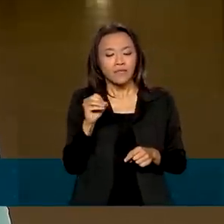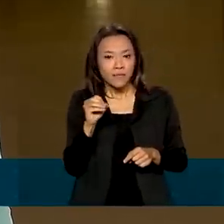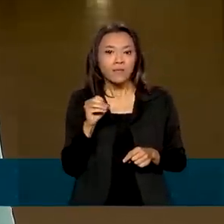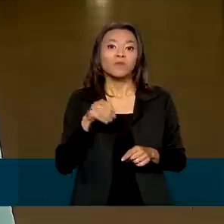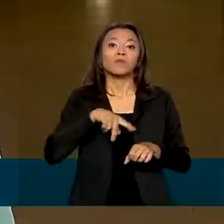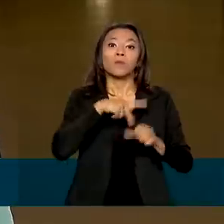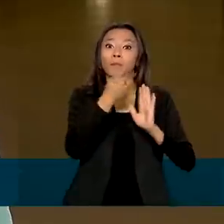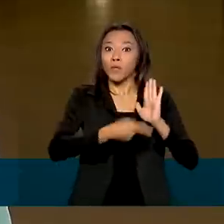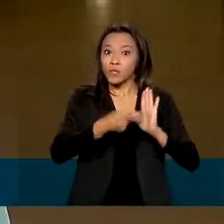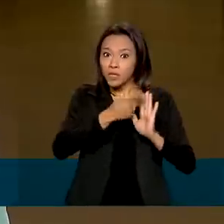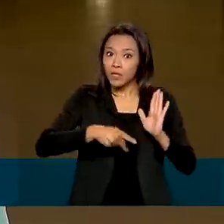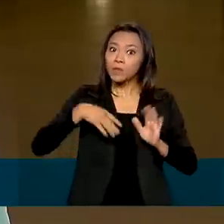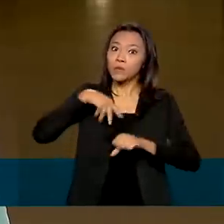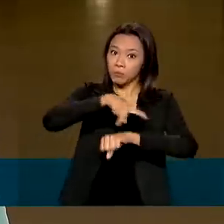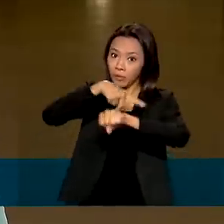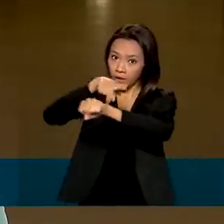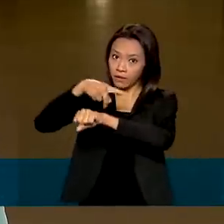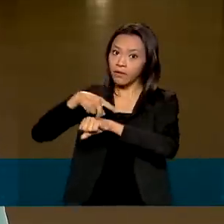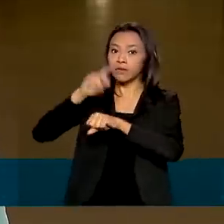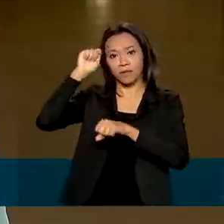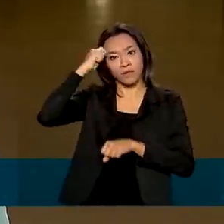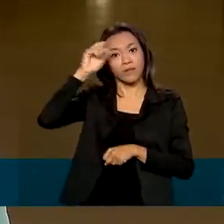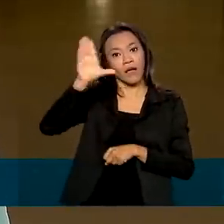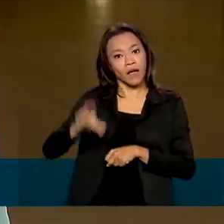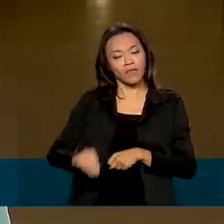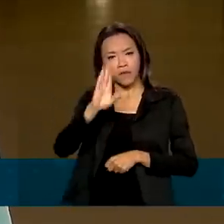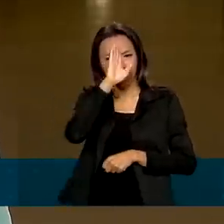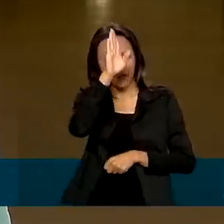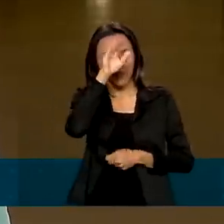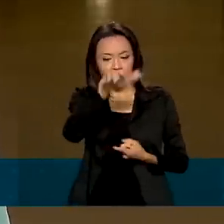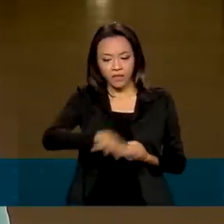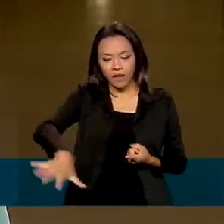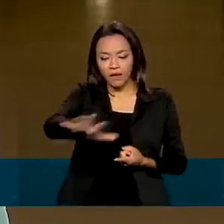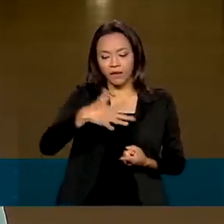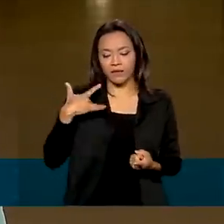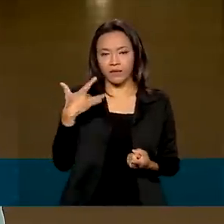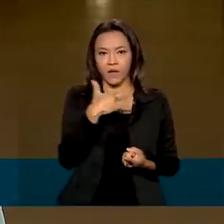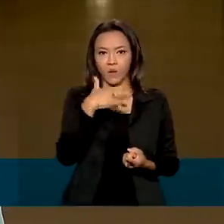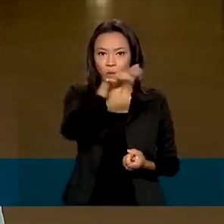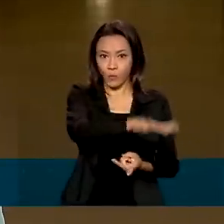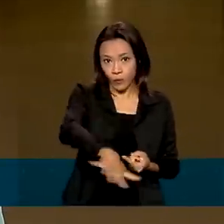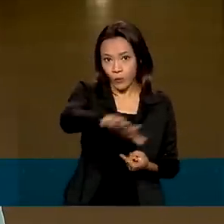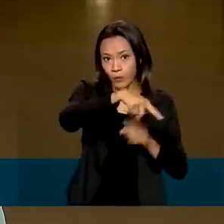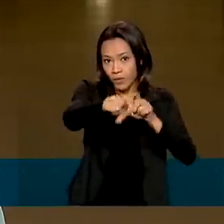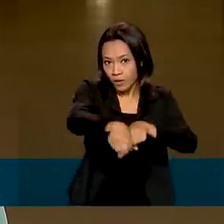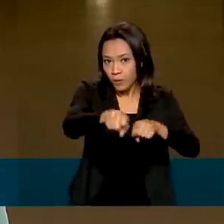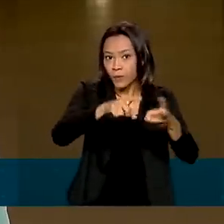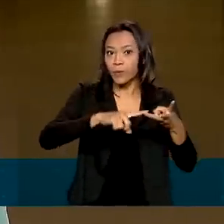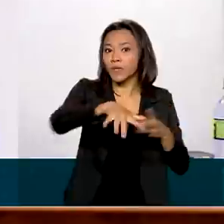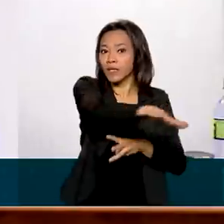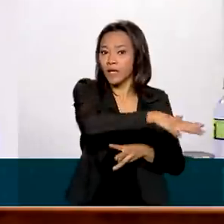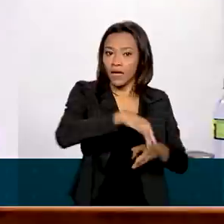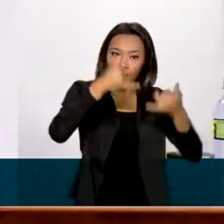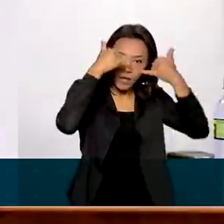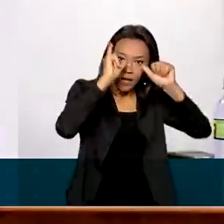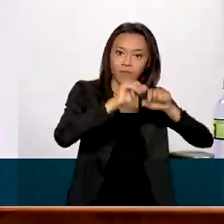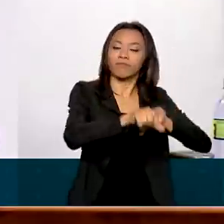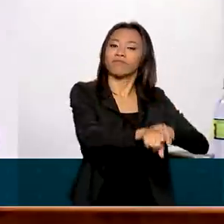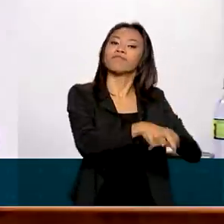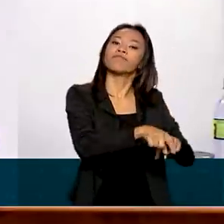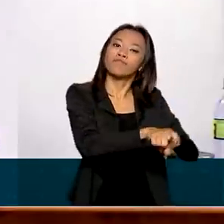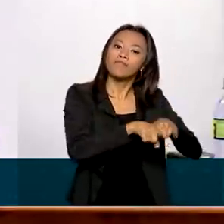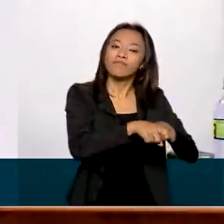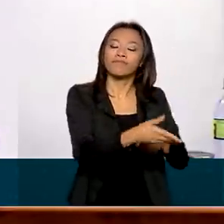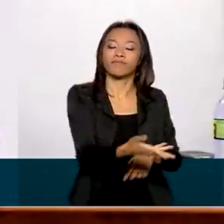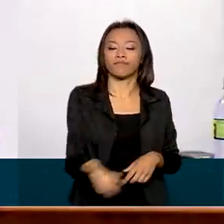africanos foram executados, com destaque para as áreas de saúde, agricultura e pecuária. Essa parceria